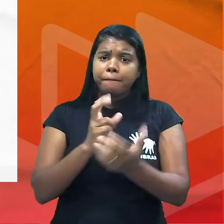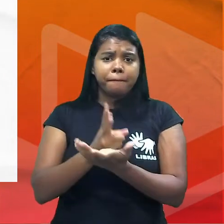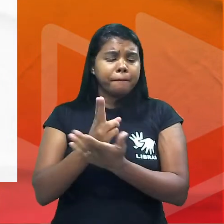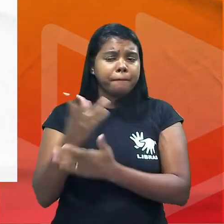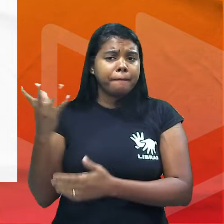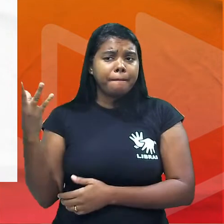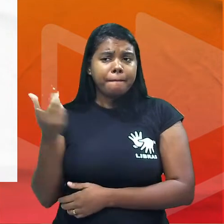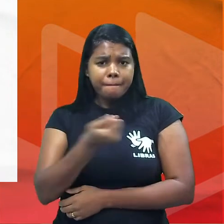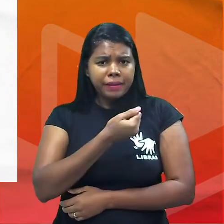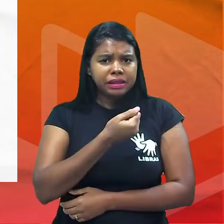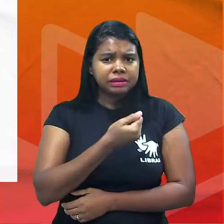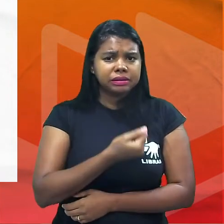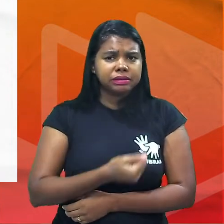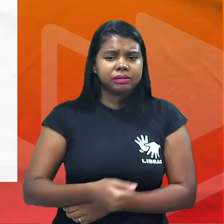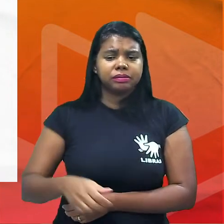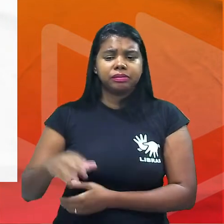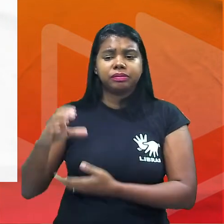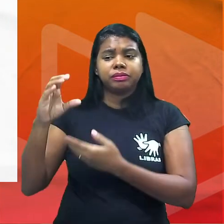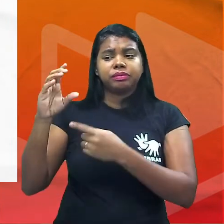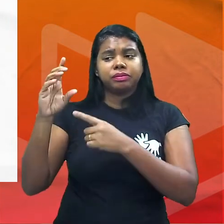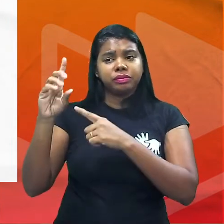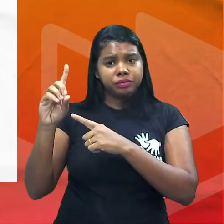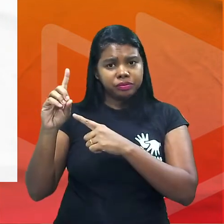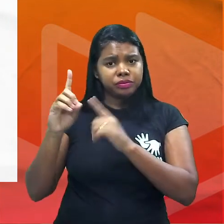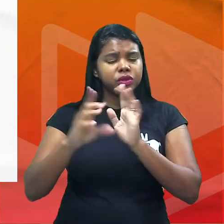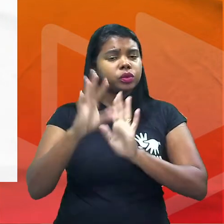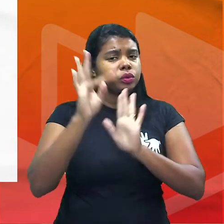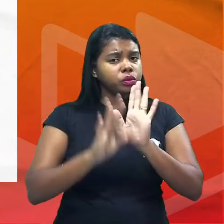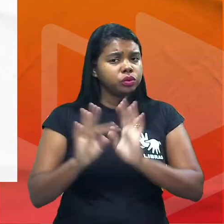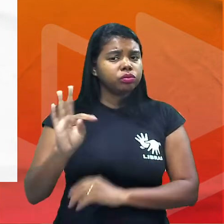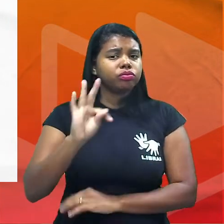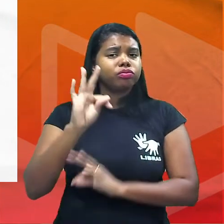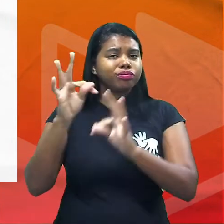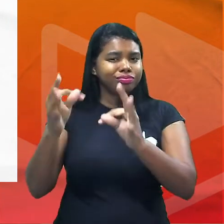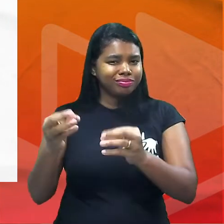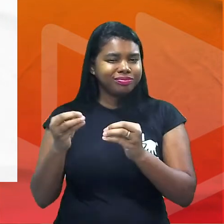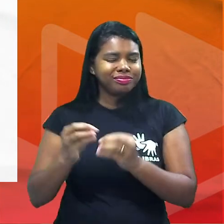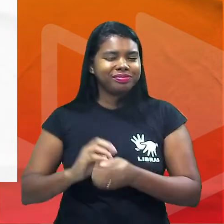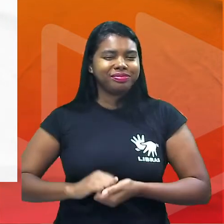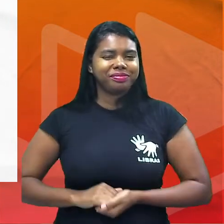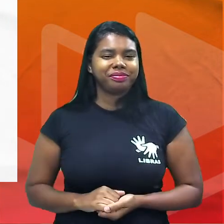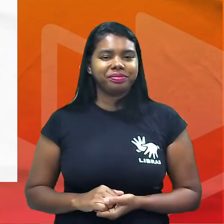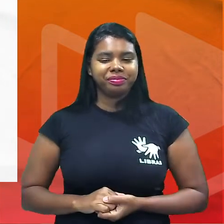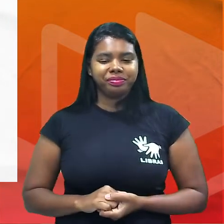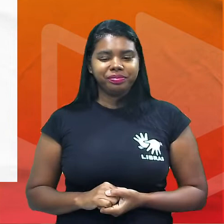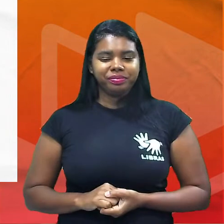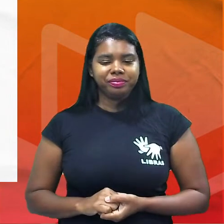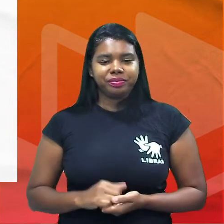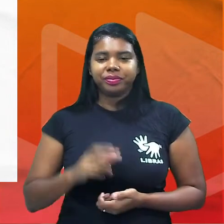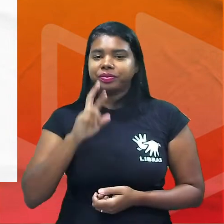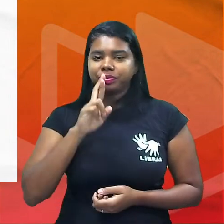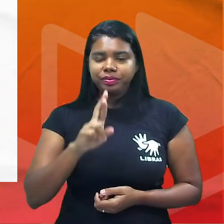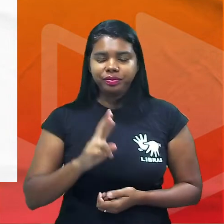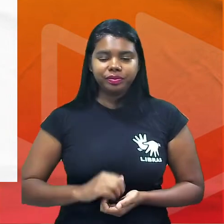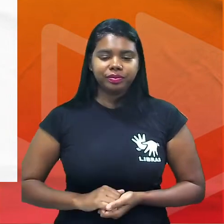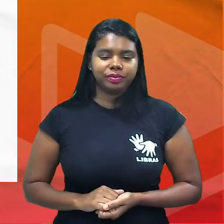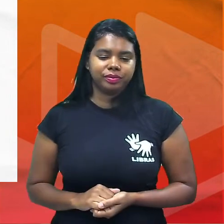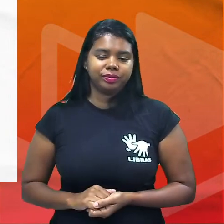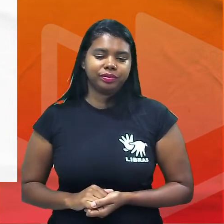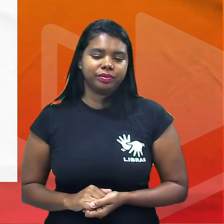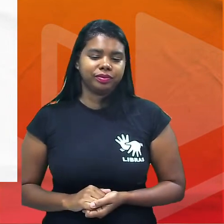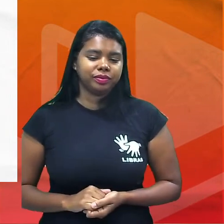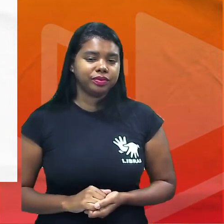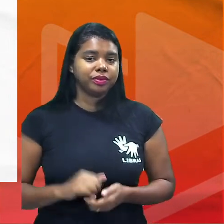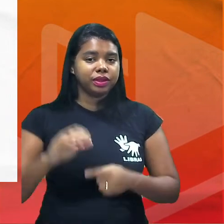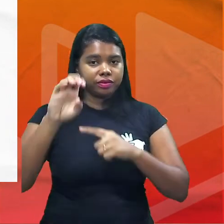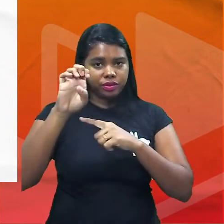mais então essa letra D ela vai contemplar o texto como um então é certamente a resposta na letra